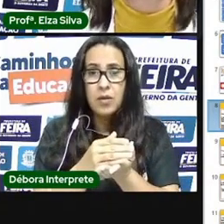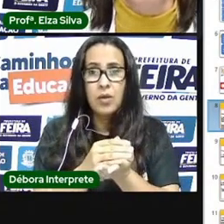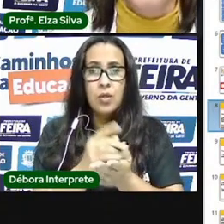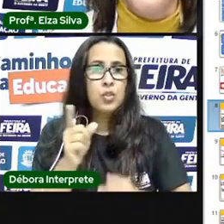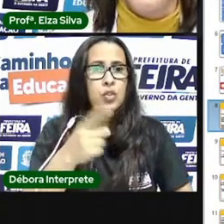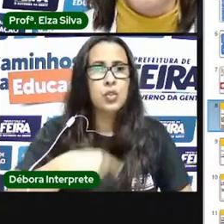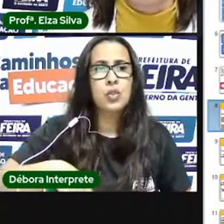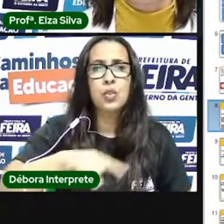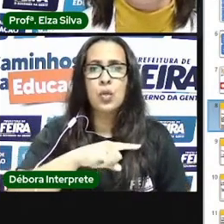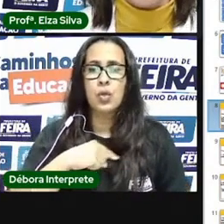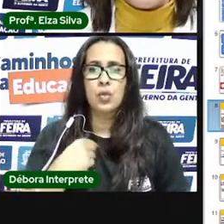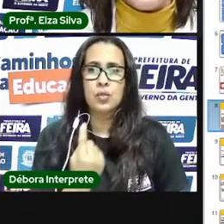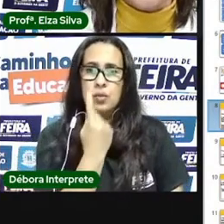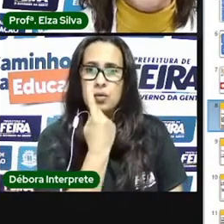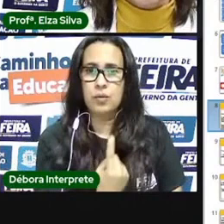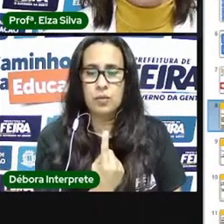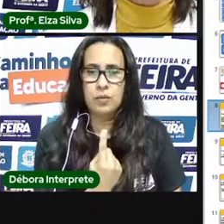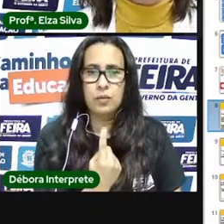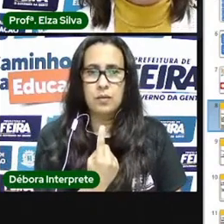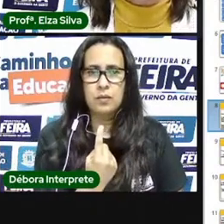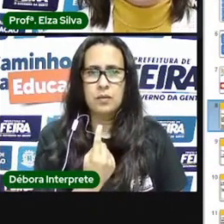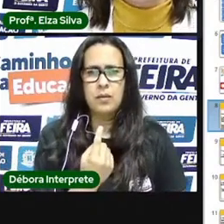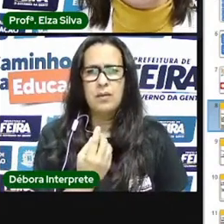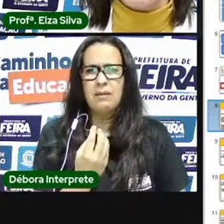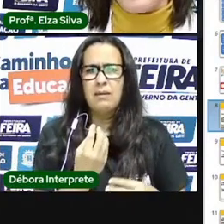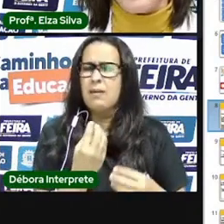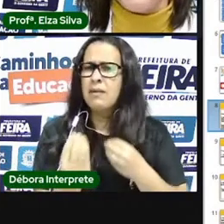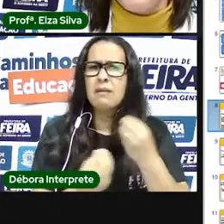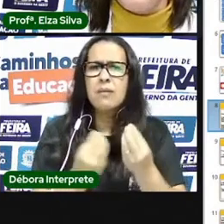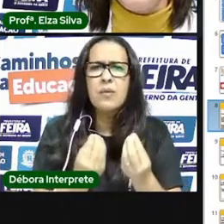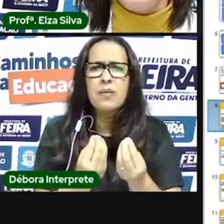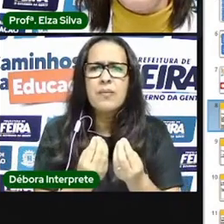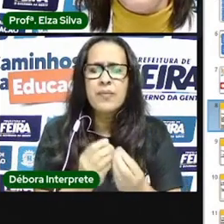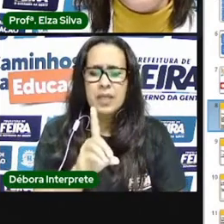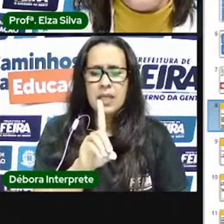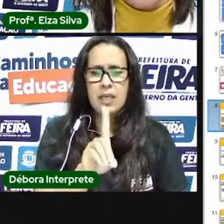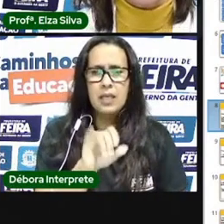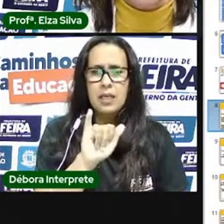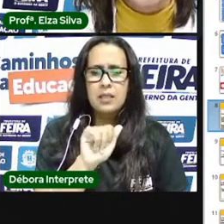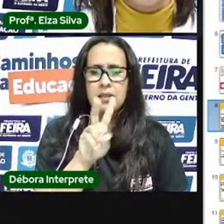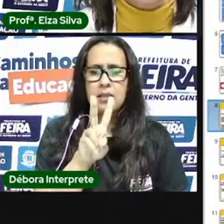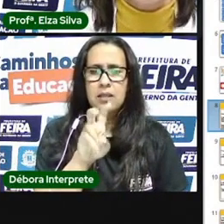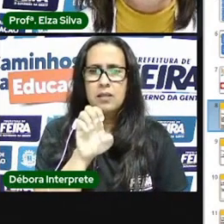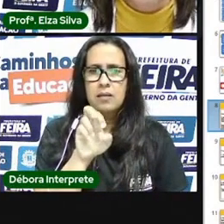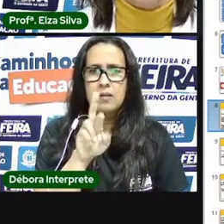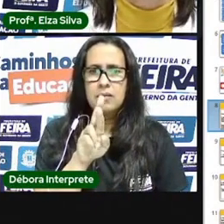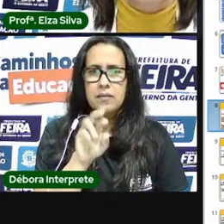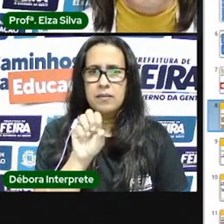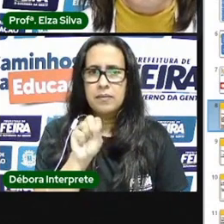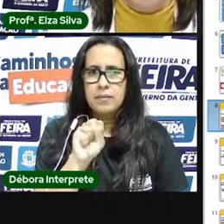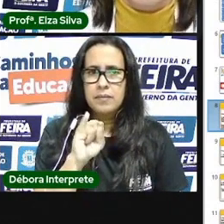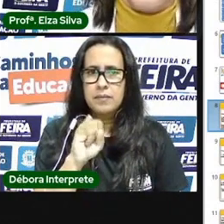A diversidade. Ora, se a nossa essência é a diversidade, como nós poderíamos